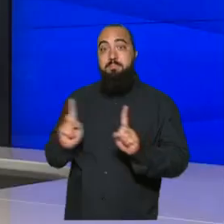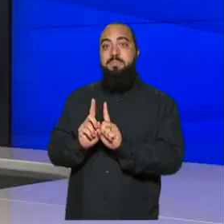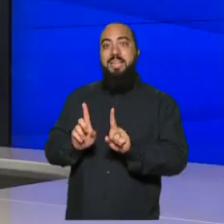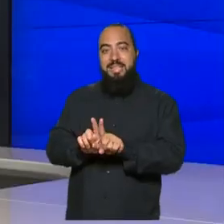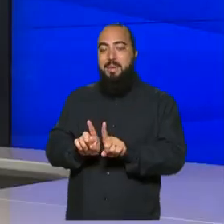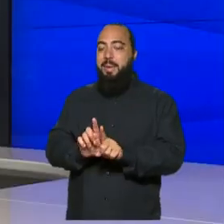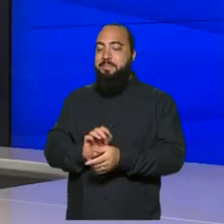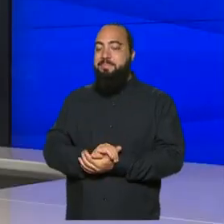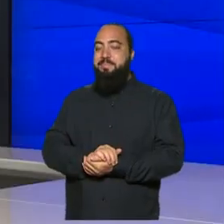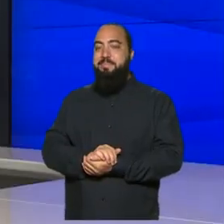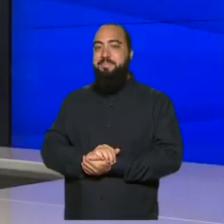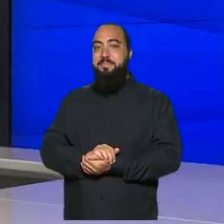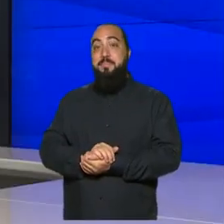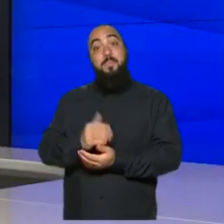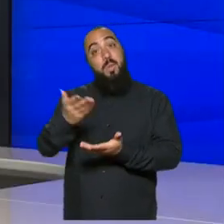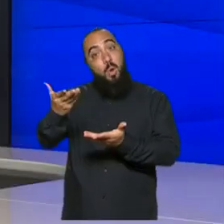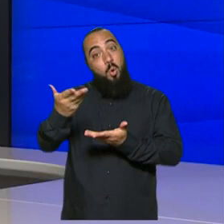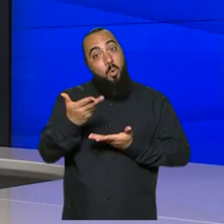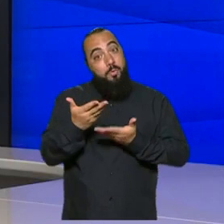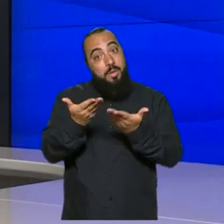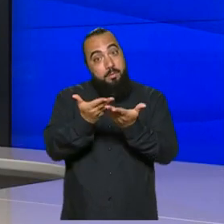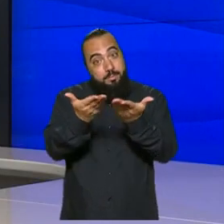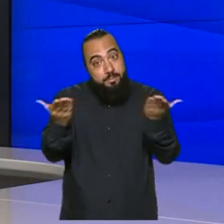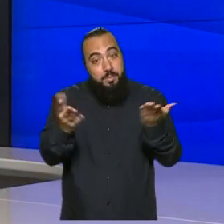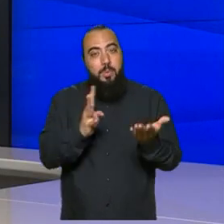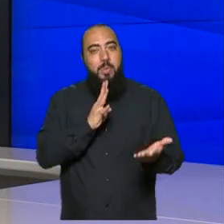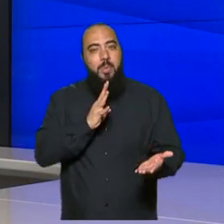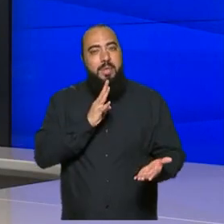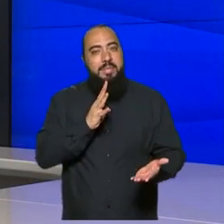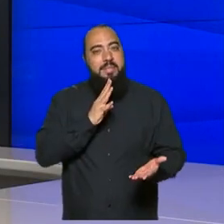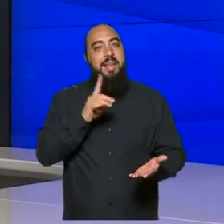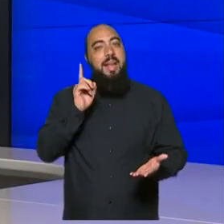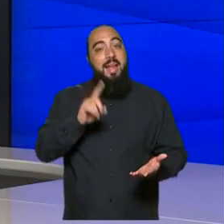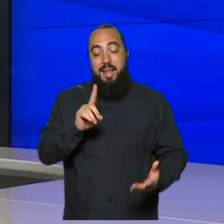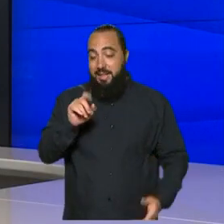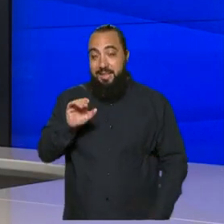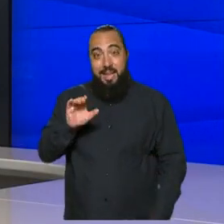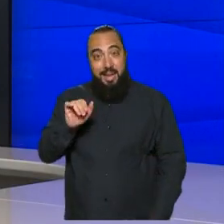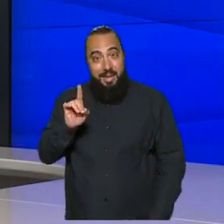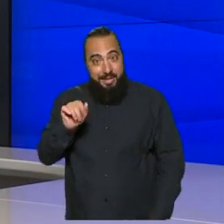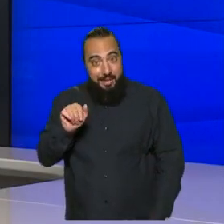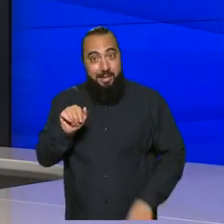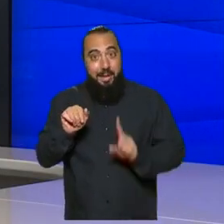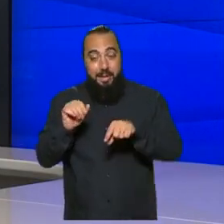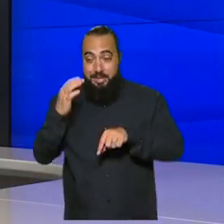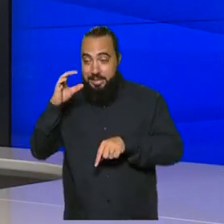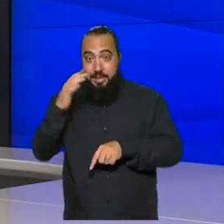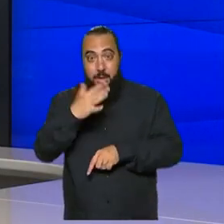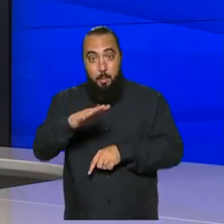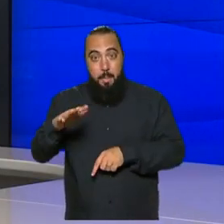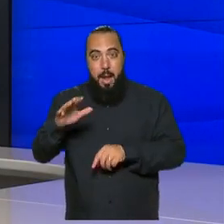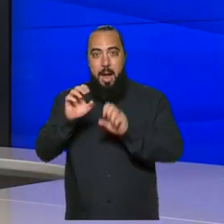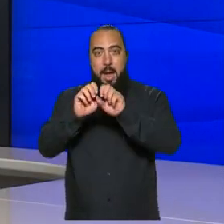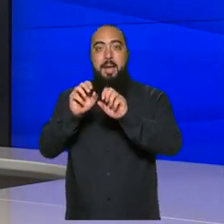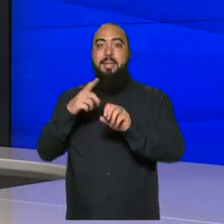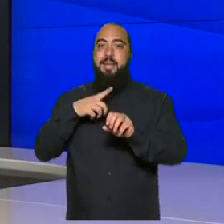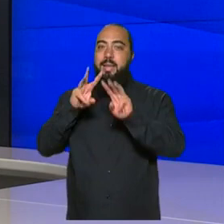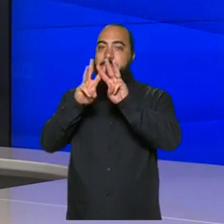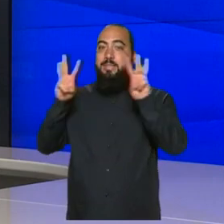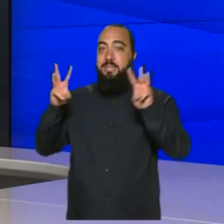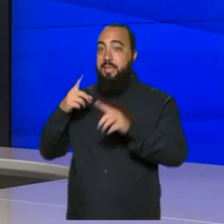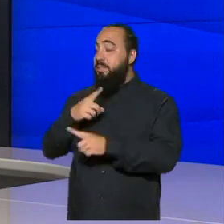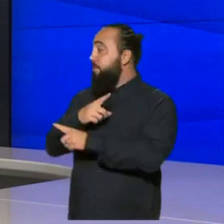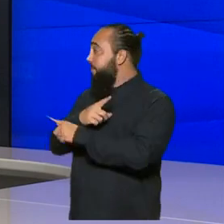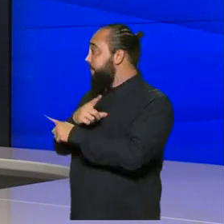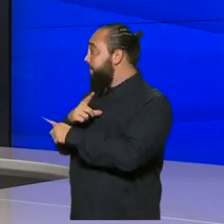da década. Eu queria convidar todos a conhecer um pouco mais sobre a década e o programa Ciência no Mar nos sites, que estão em português e